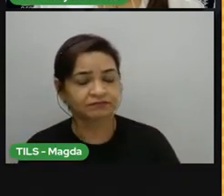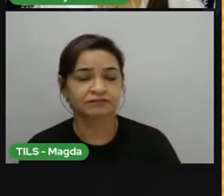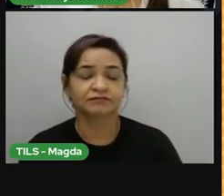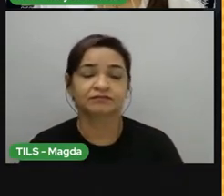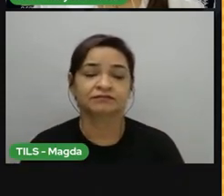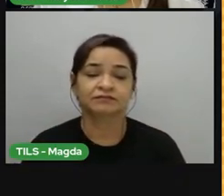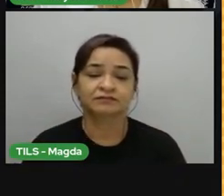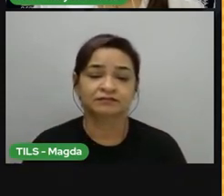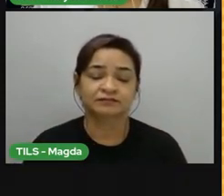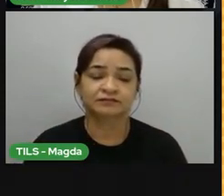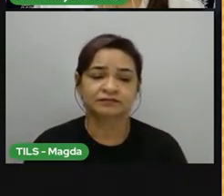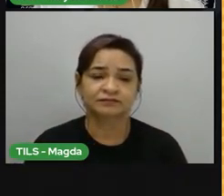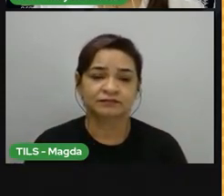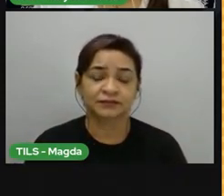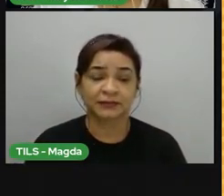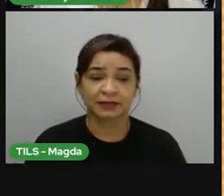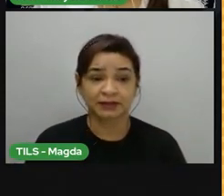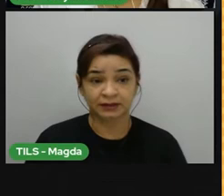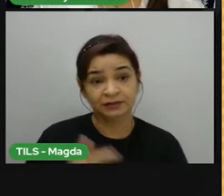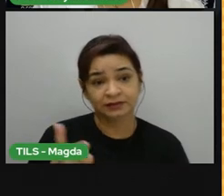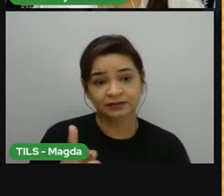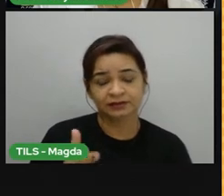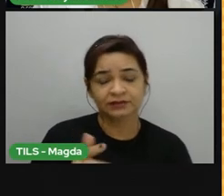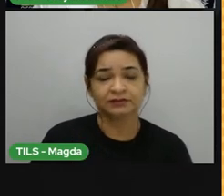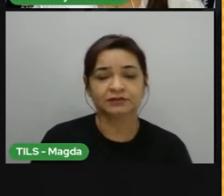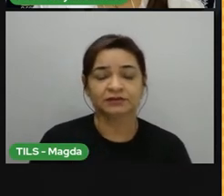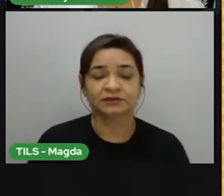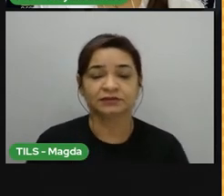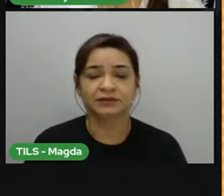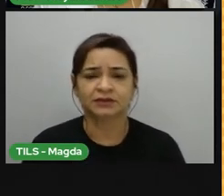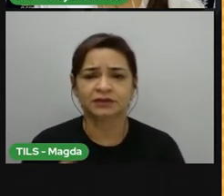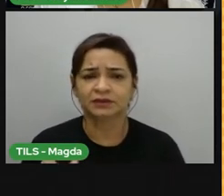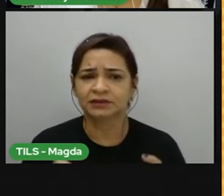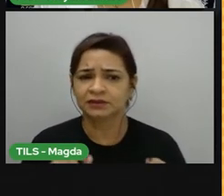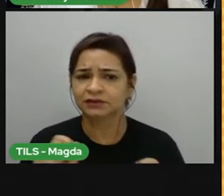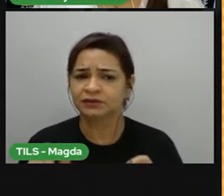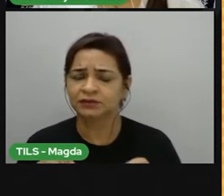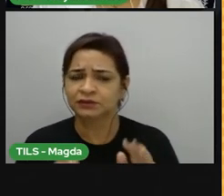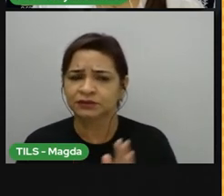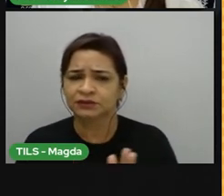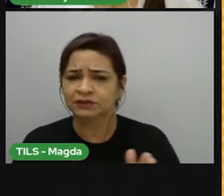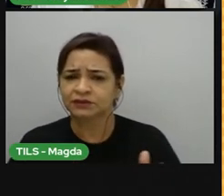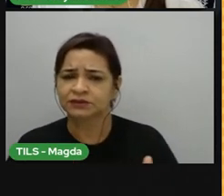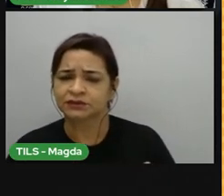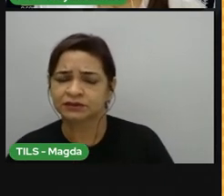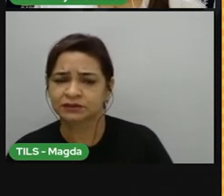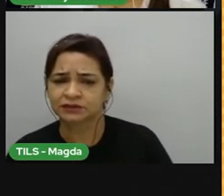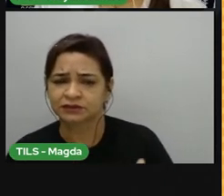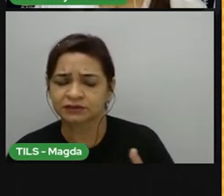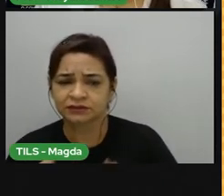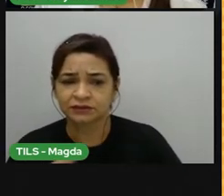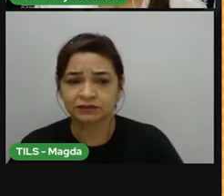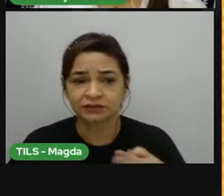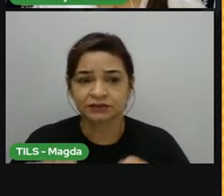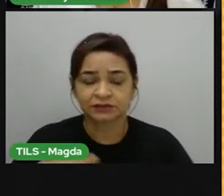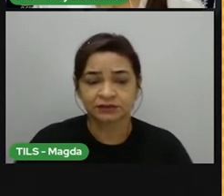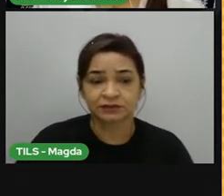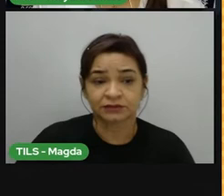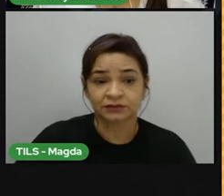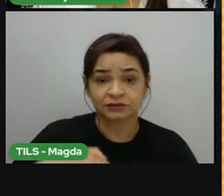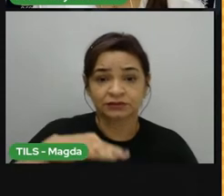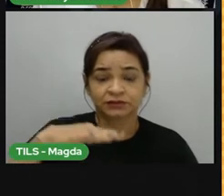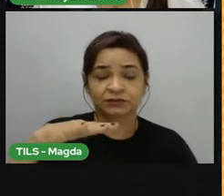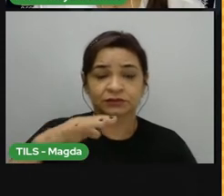2. Clima Tropical O clima tropical se caracteriza por temperaturas médias mensais elevadas durante